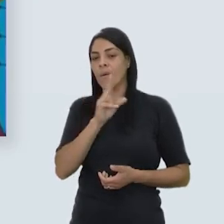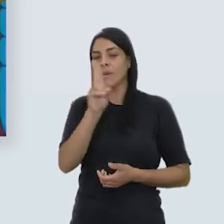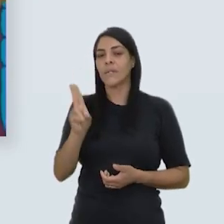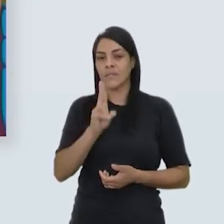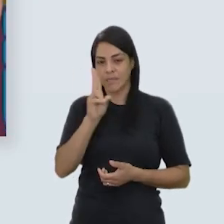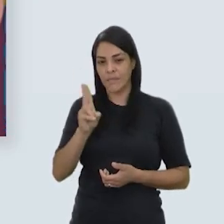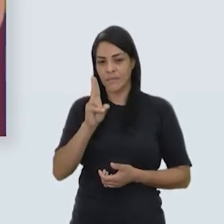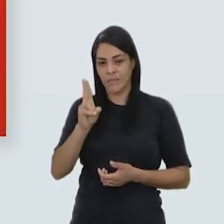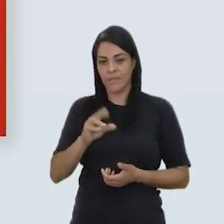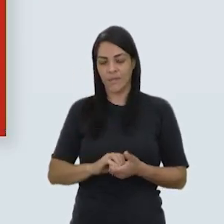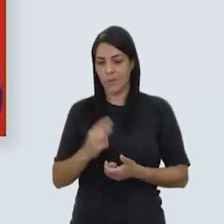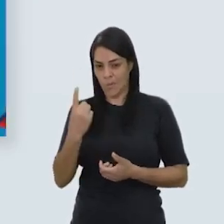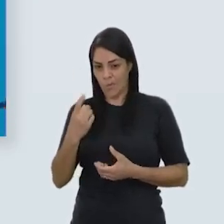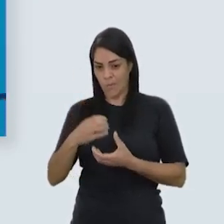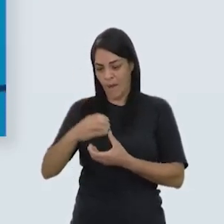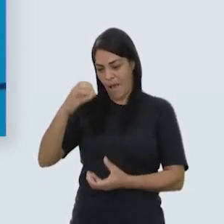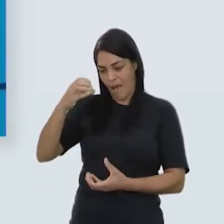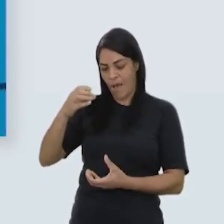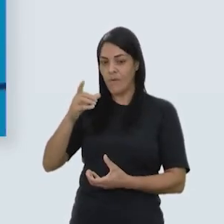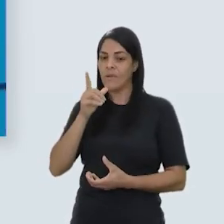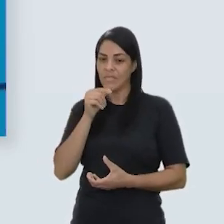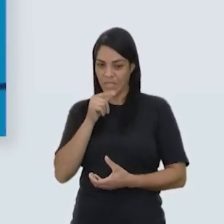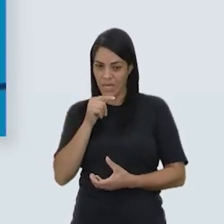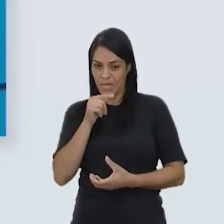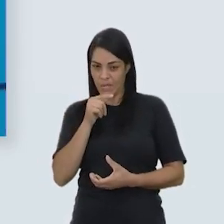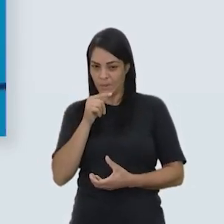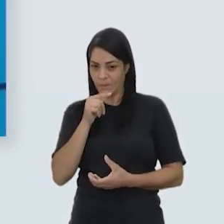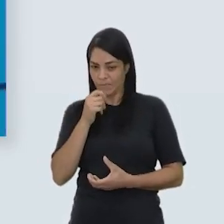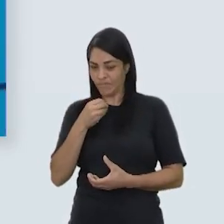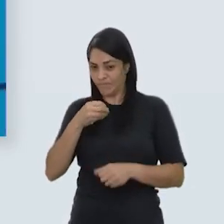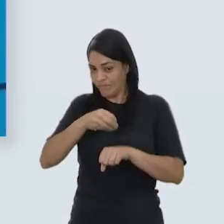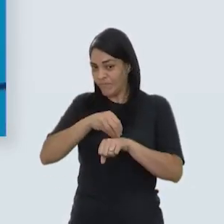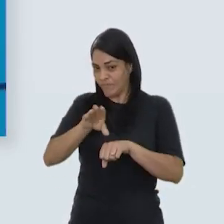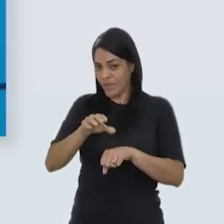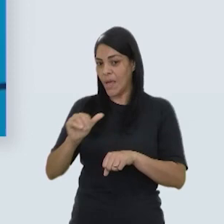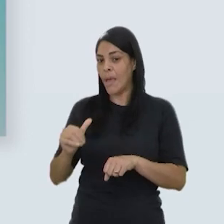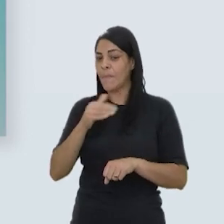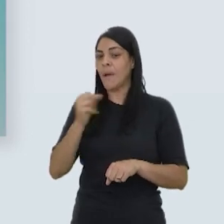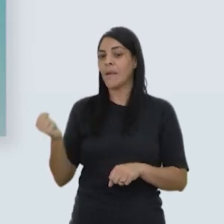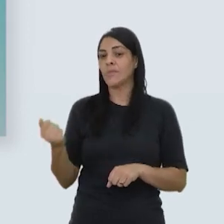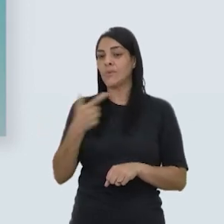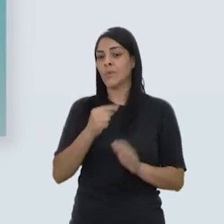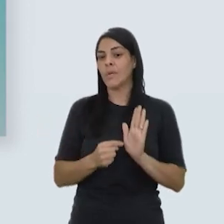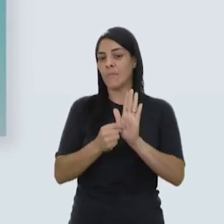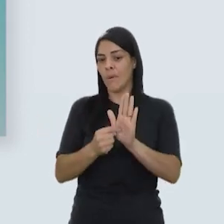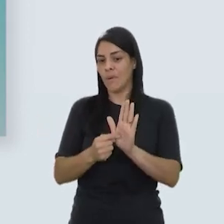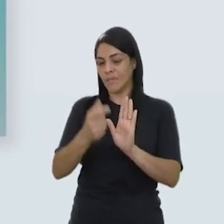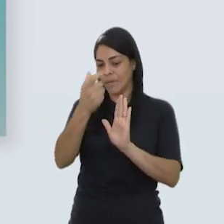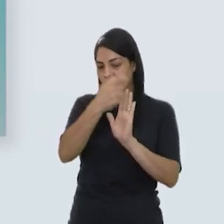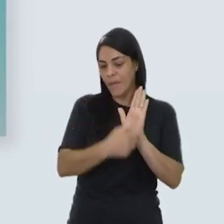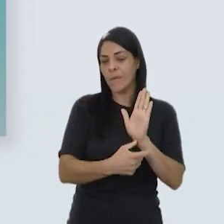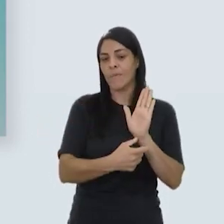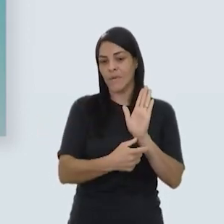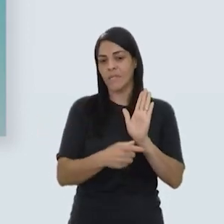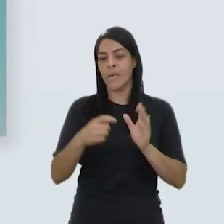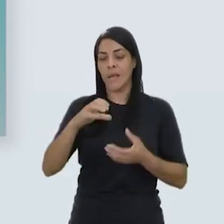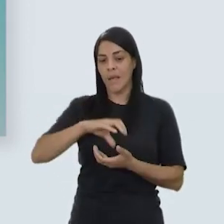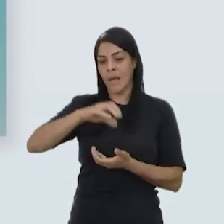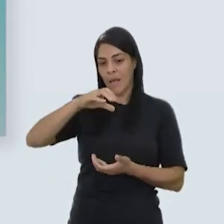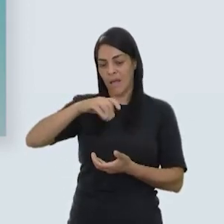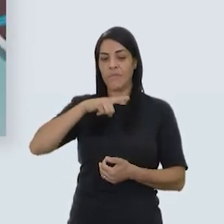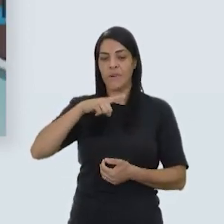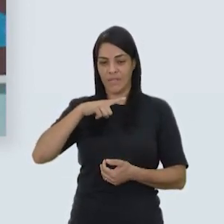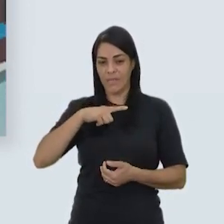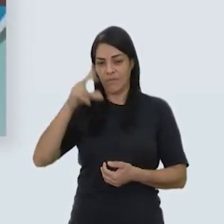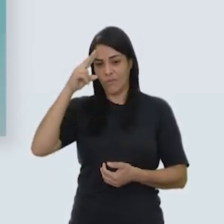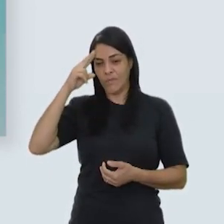compra uma garrafa d'água? Quer uma dica? É muito mais do que aparece no rótulo. É que essa garrafa teve uma história antes de chegar às suas